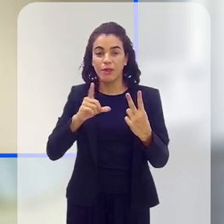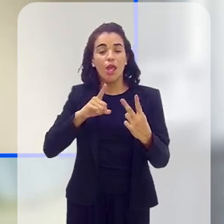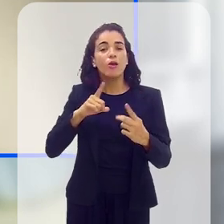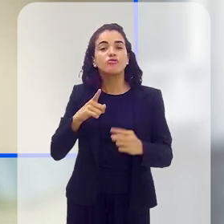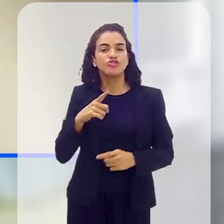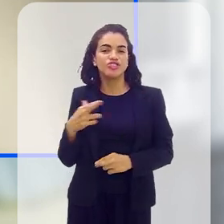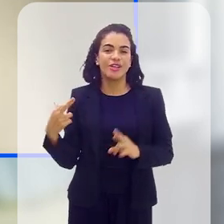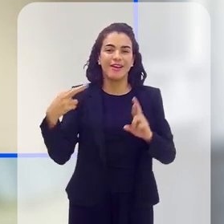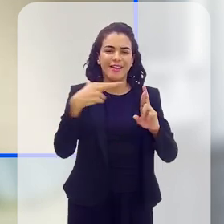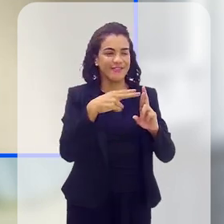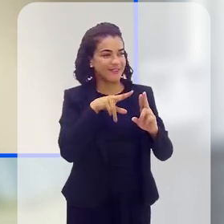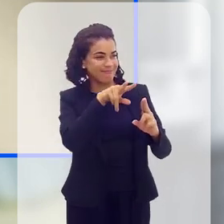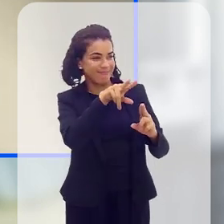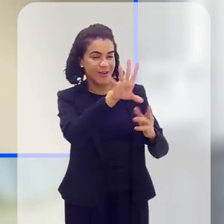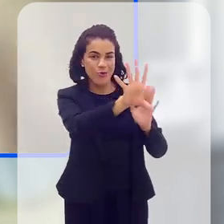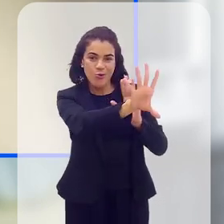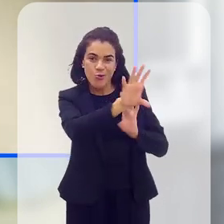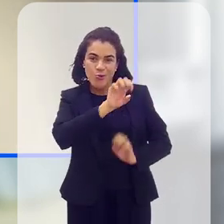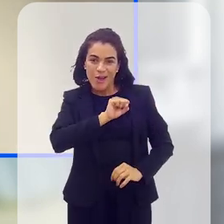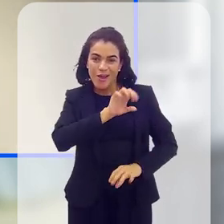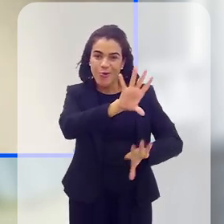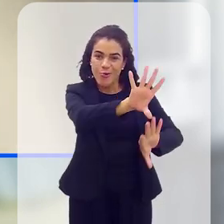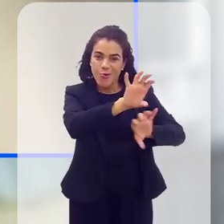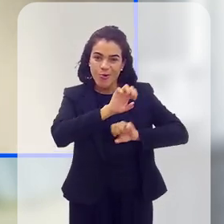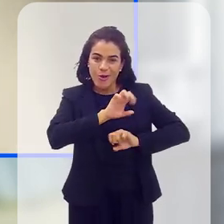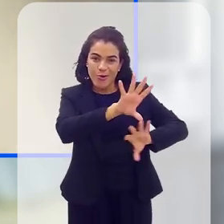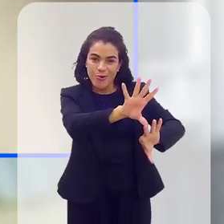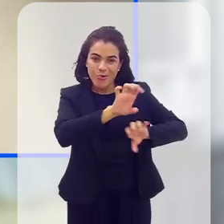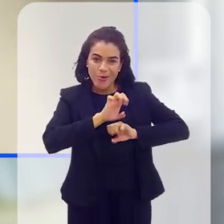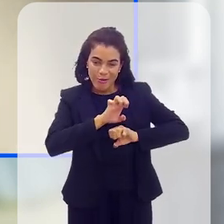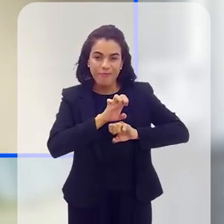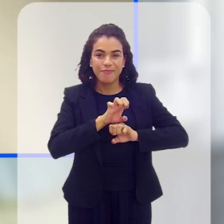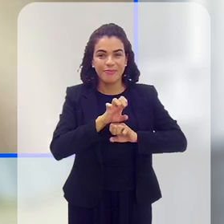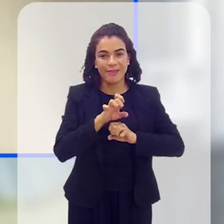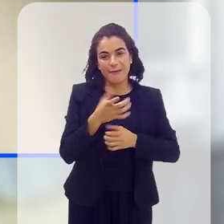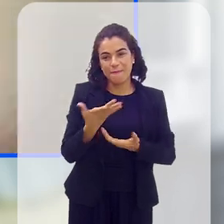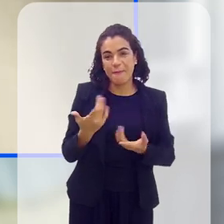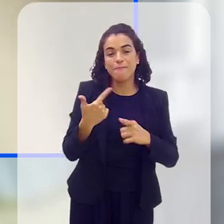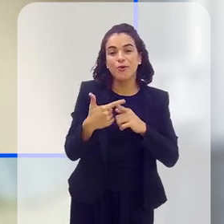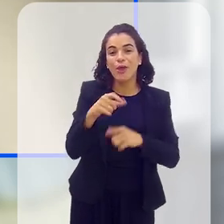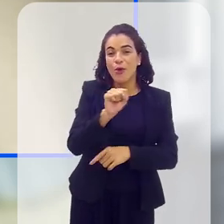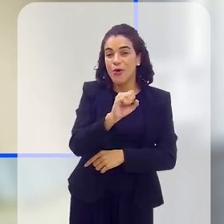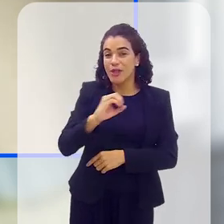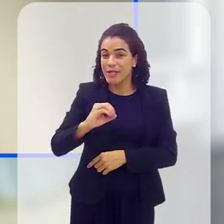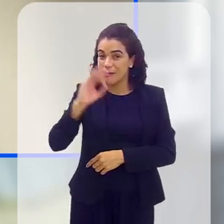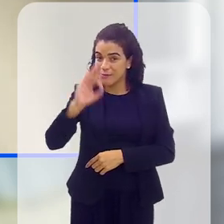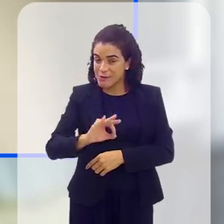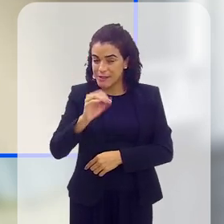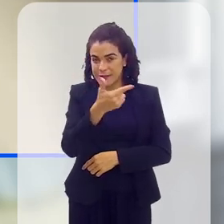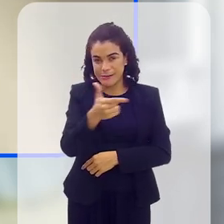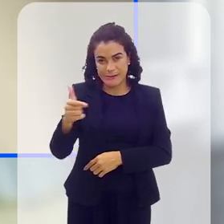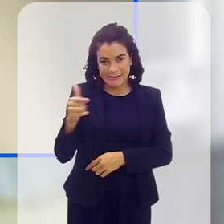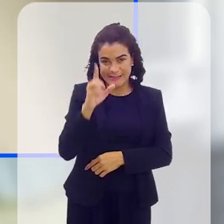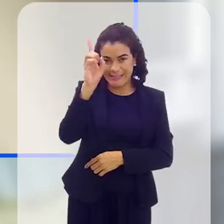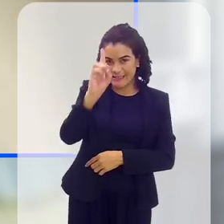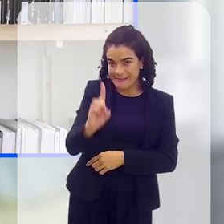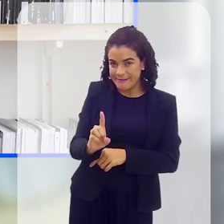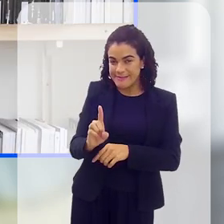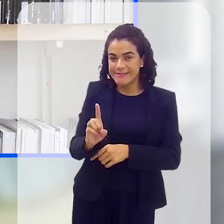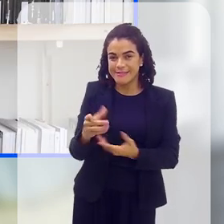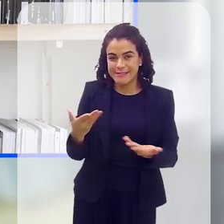tinha uma referência. O que não acontece com a maioria dos casos da nossa associação porque 80% dos pais não têm a deficiência.